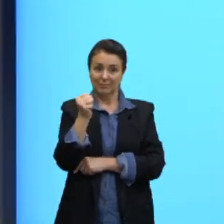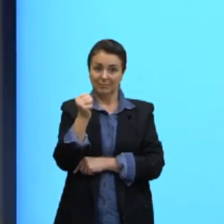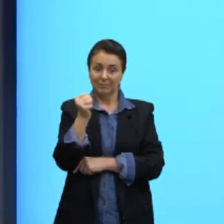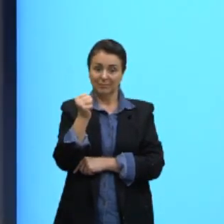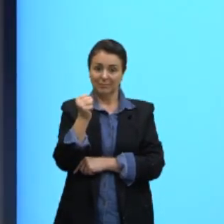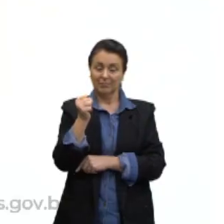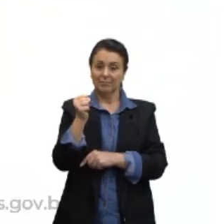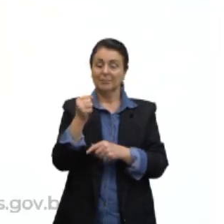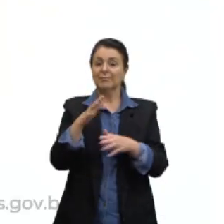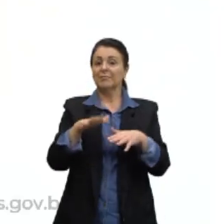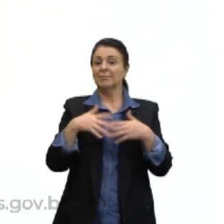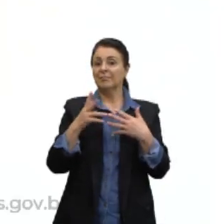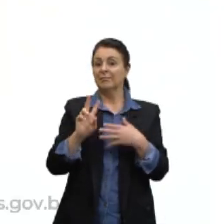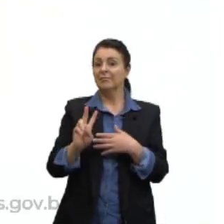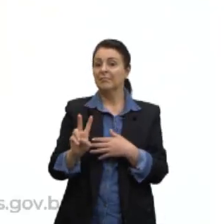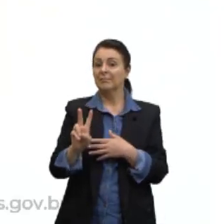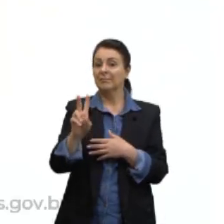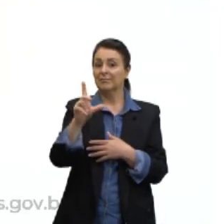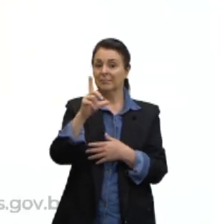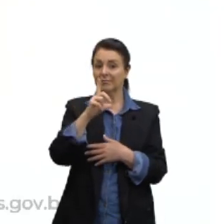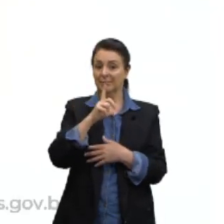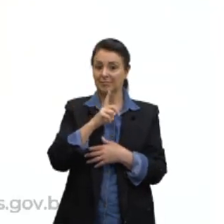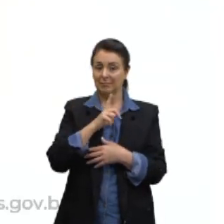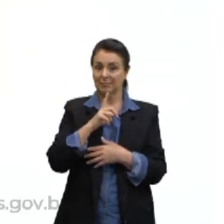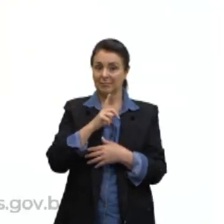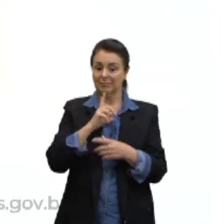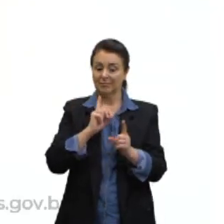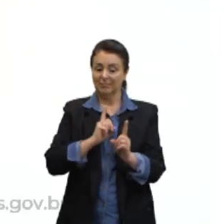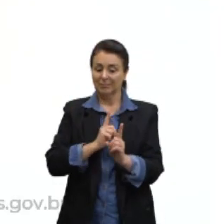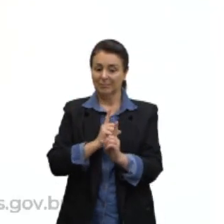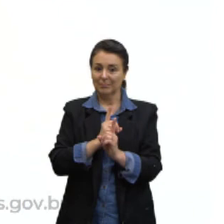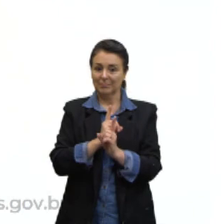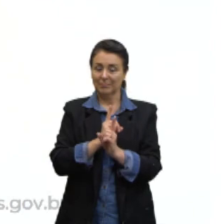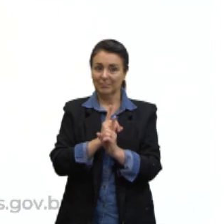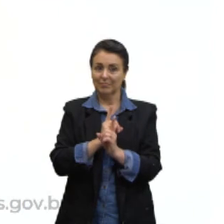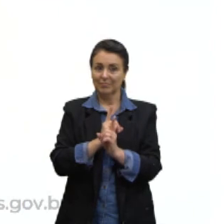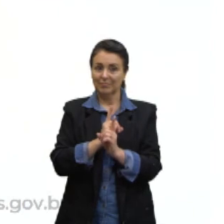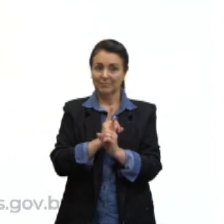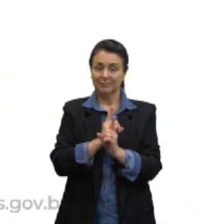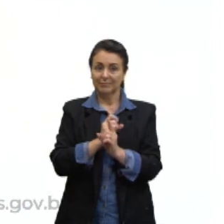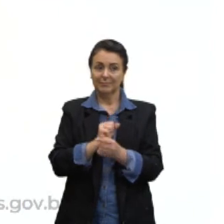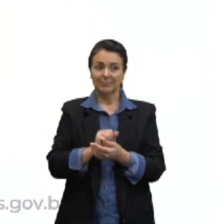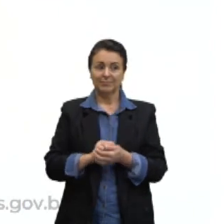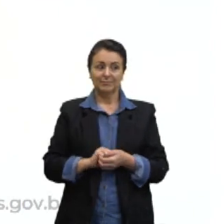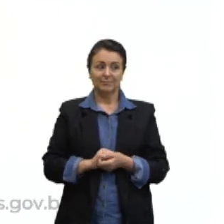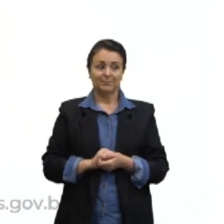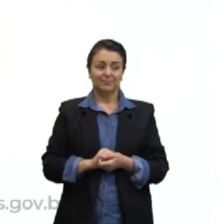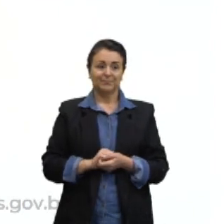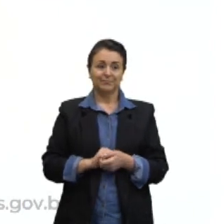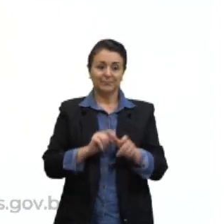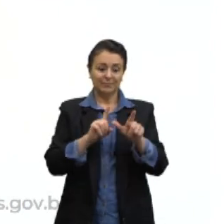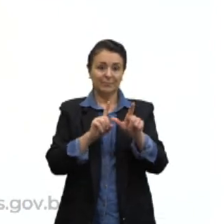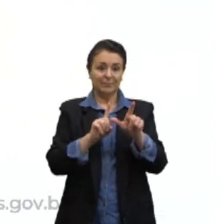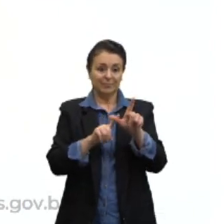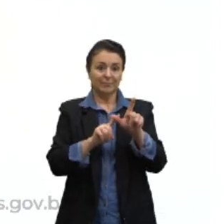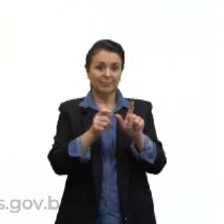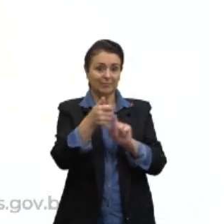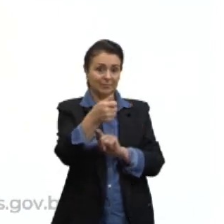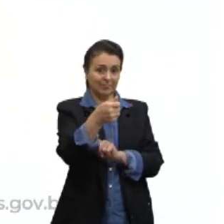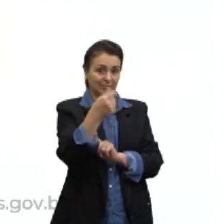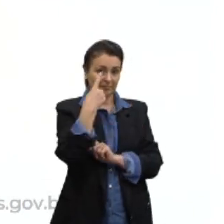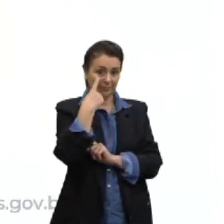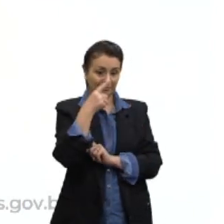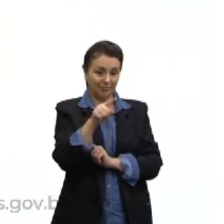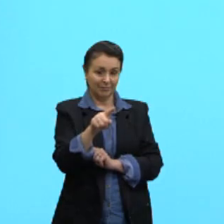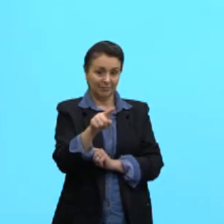o valor que eu tenho para encontrar, deixa eu só voltar aqui na letra A, que é o